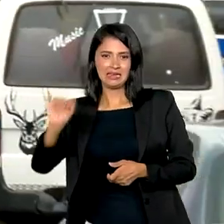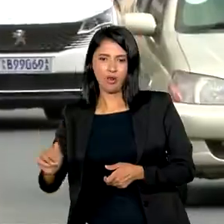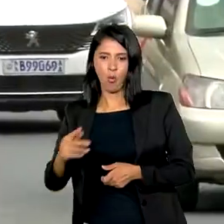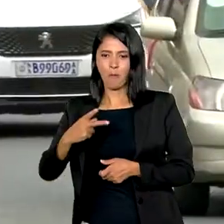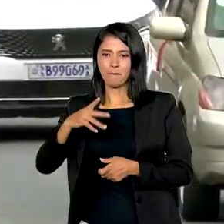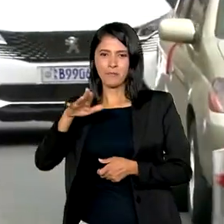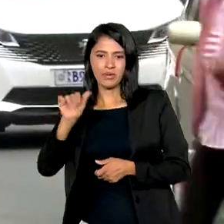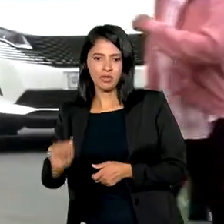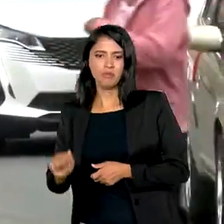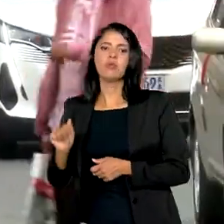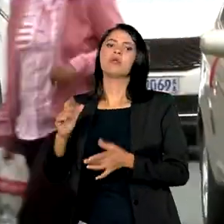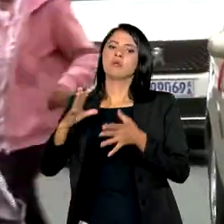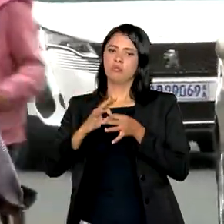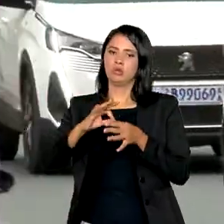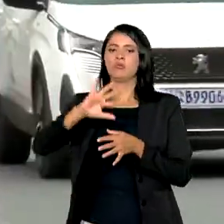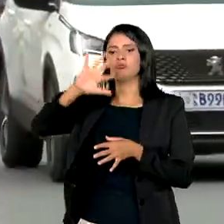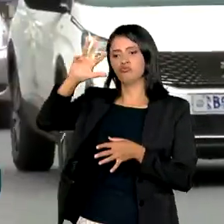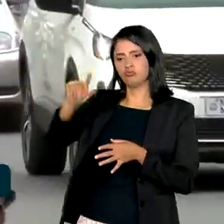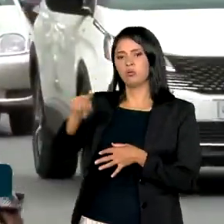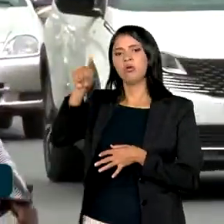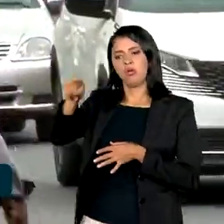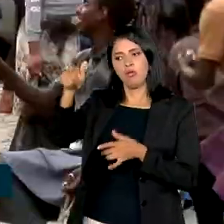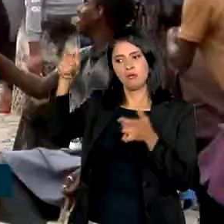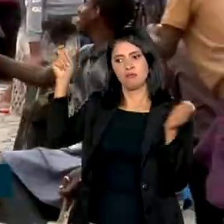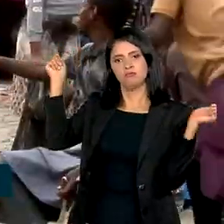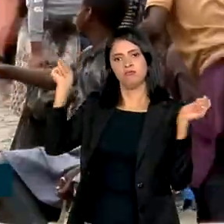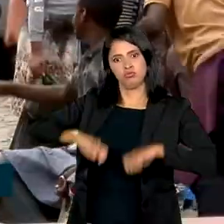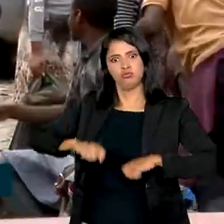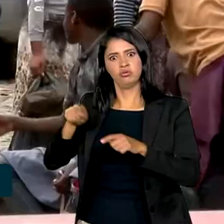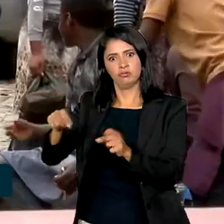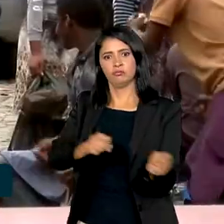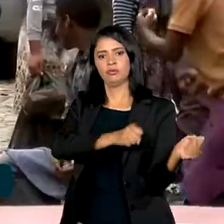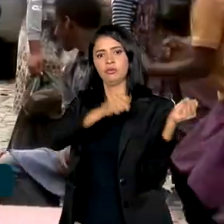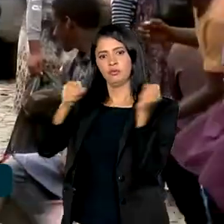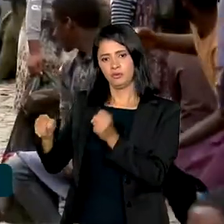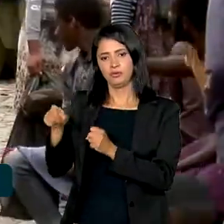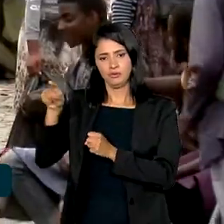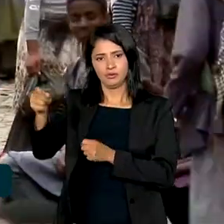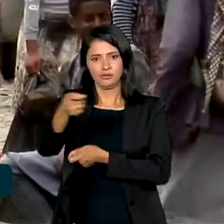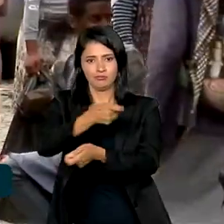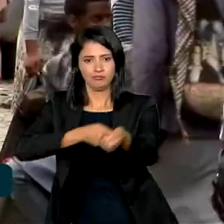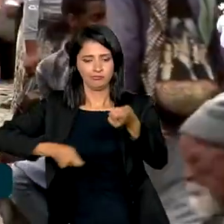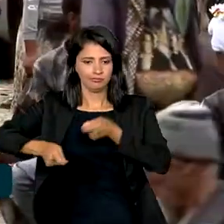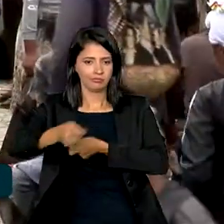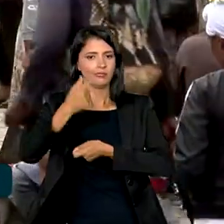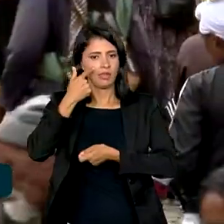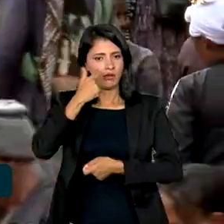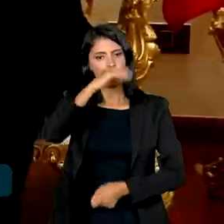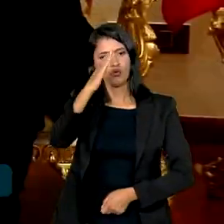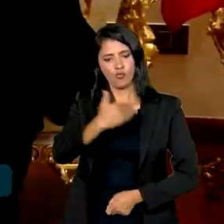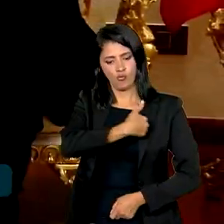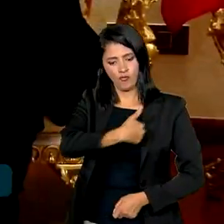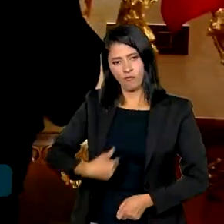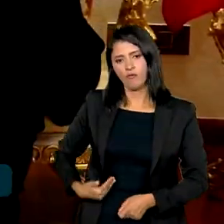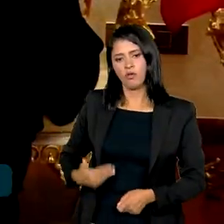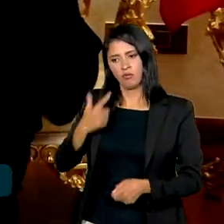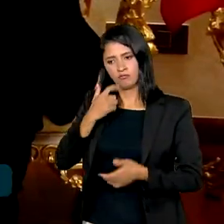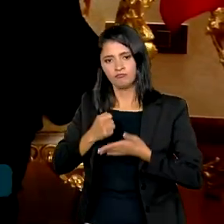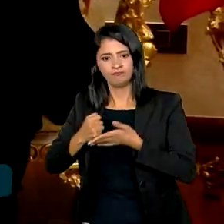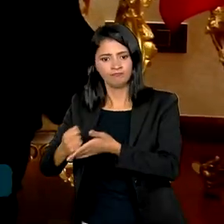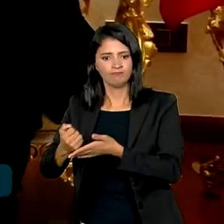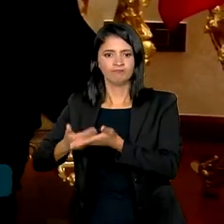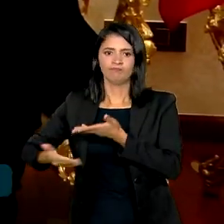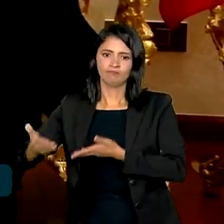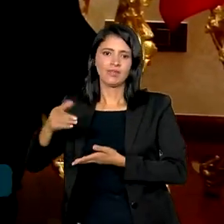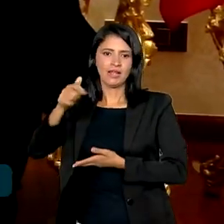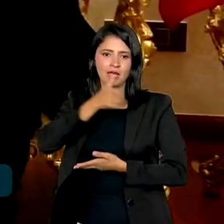PIB, a União Africana é um mercado em potencial. O governo brasileiro tem intensificado as relações internacionais. Na Etiópia, Lula